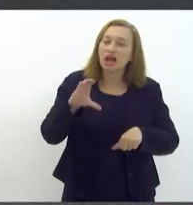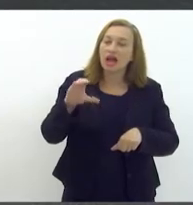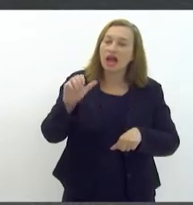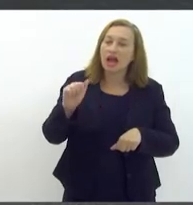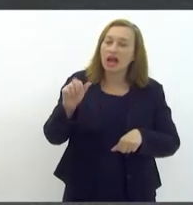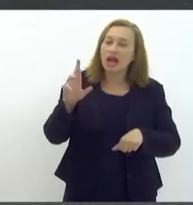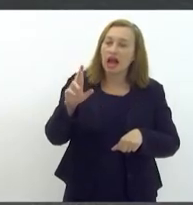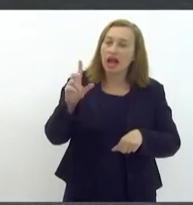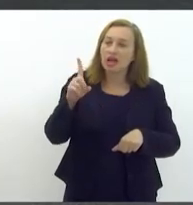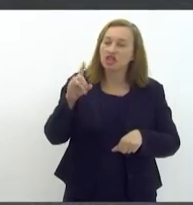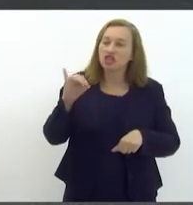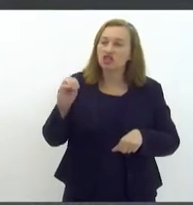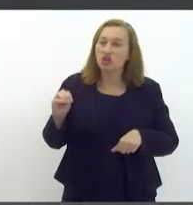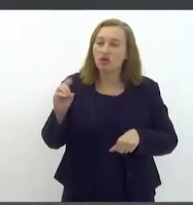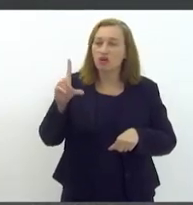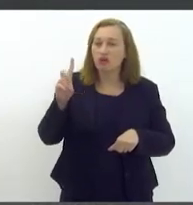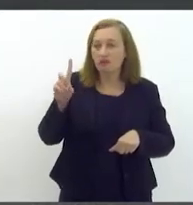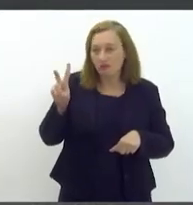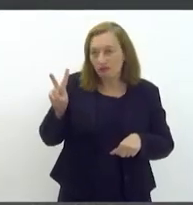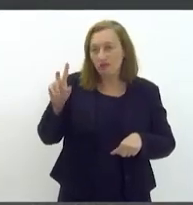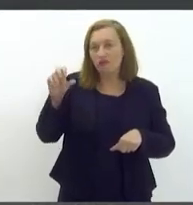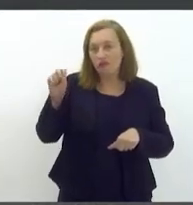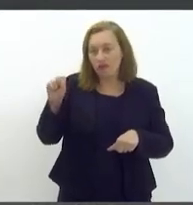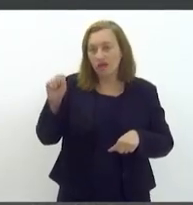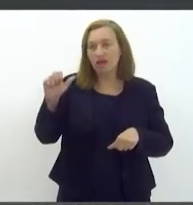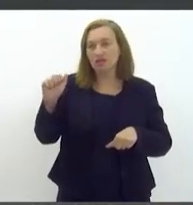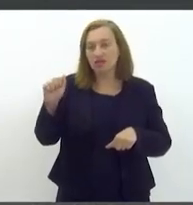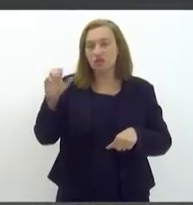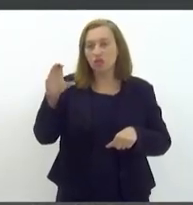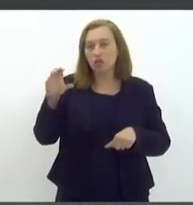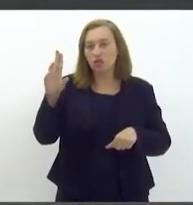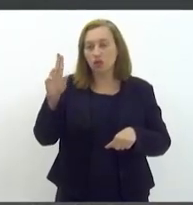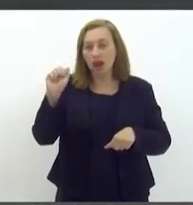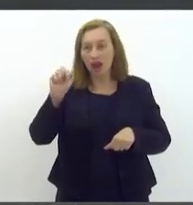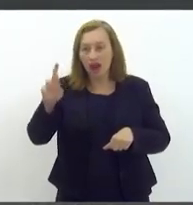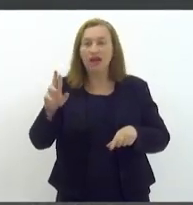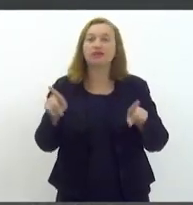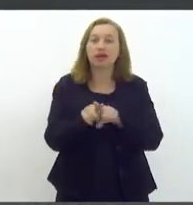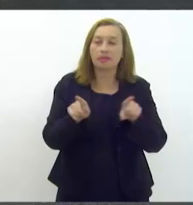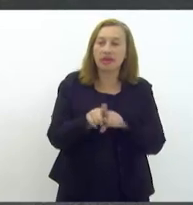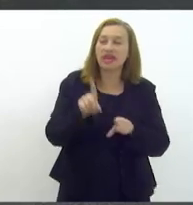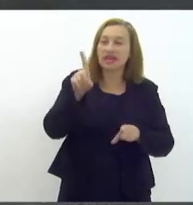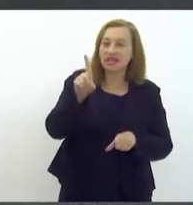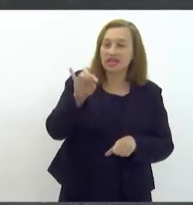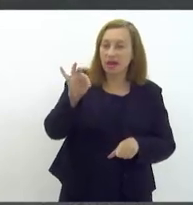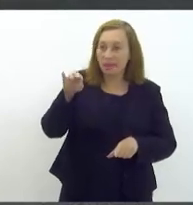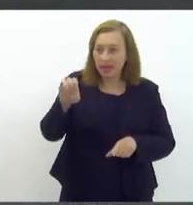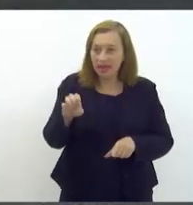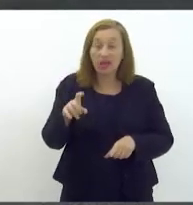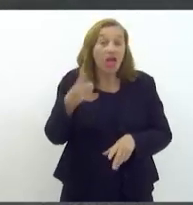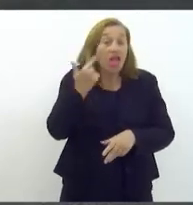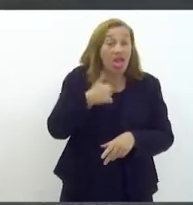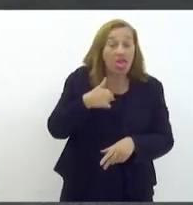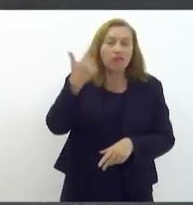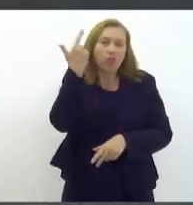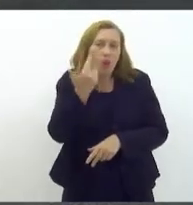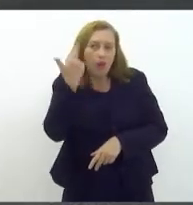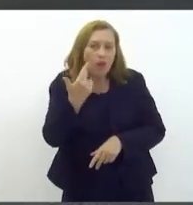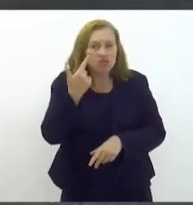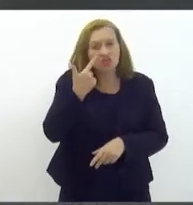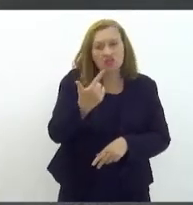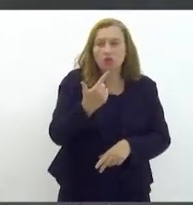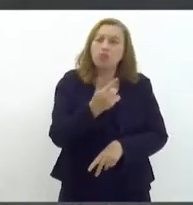da diabetes. É muito comum, nas ações sociais que são realizadas, a gente ver sempre um momento